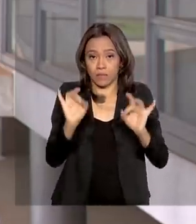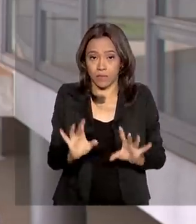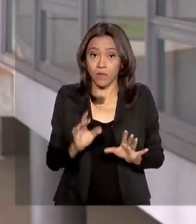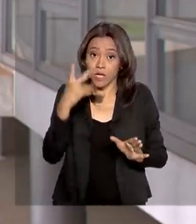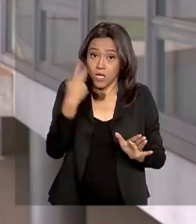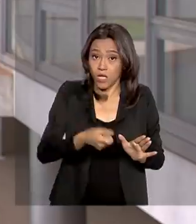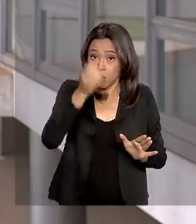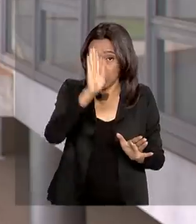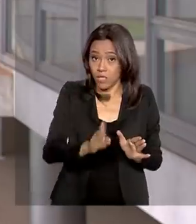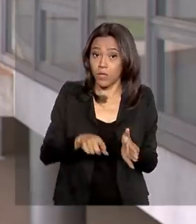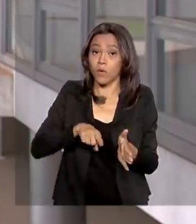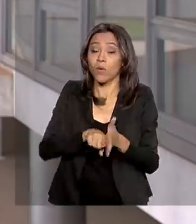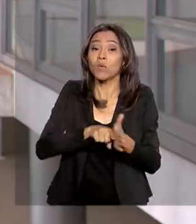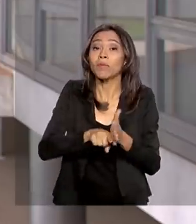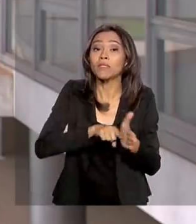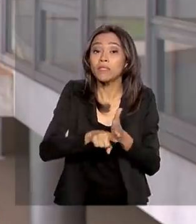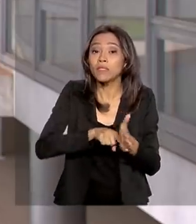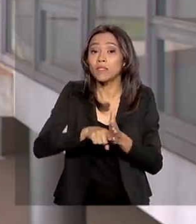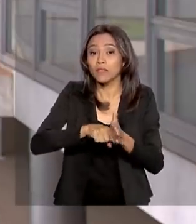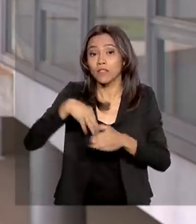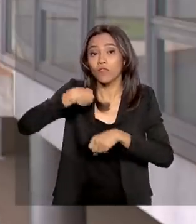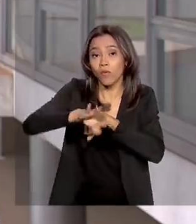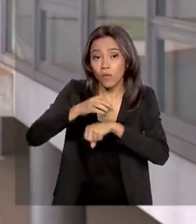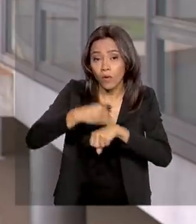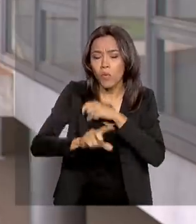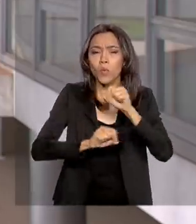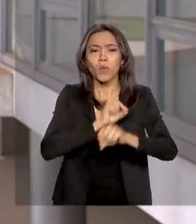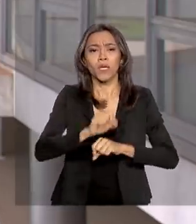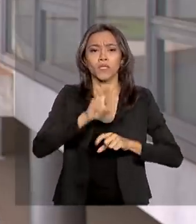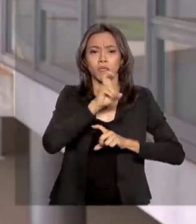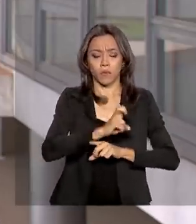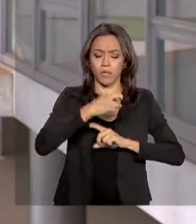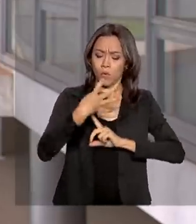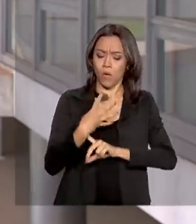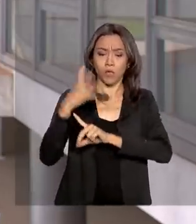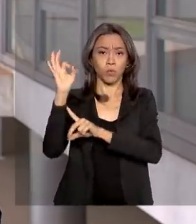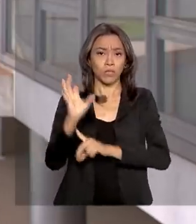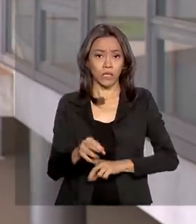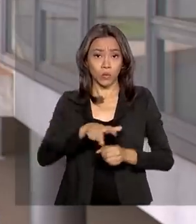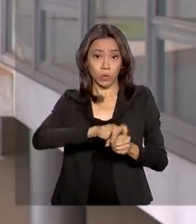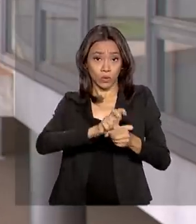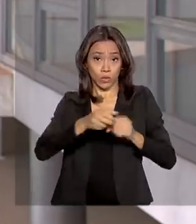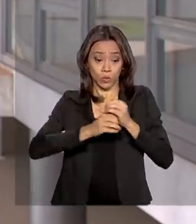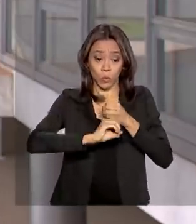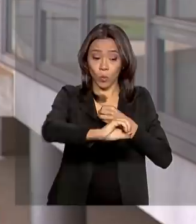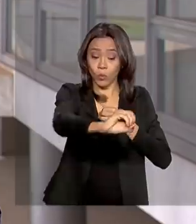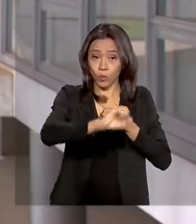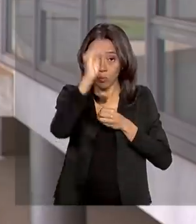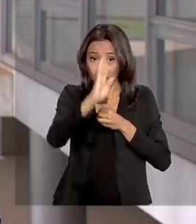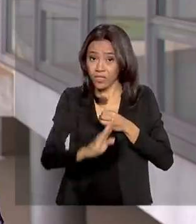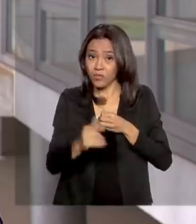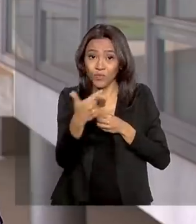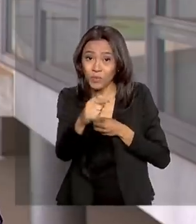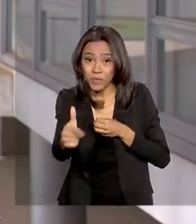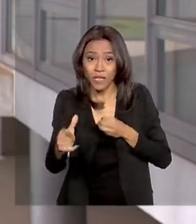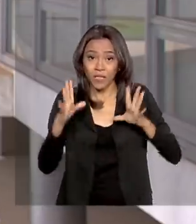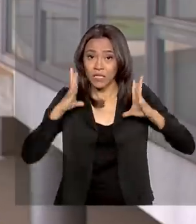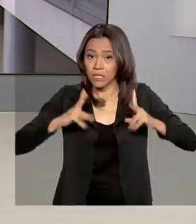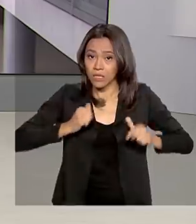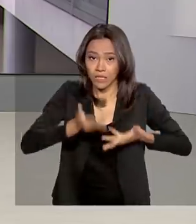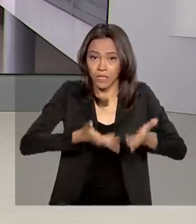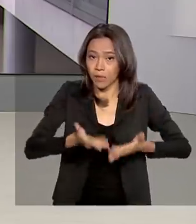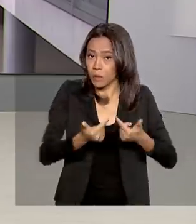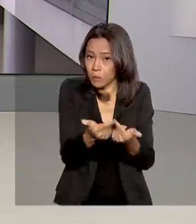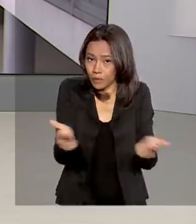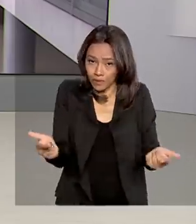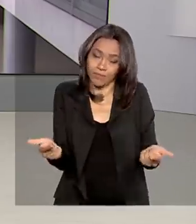mostram, Renata, que aproximadamente 54% dos esgotos do país não são tratados. Essas são as informações. Eu